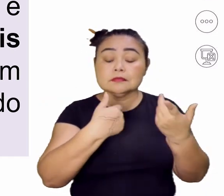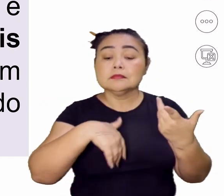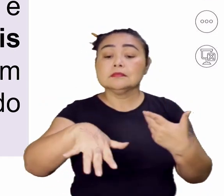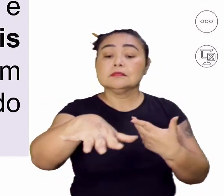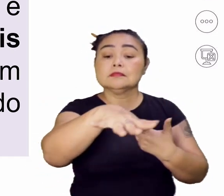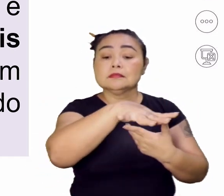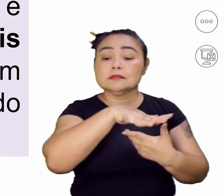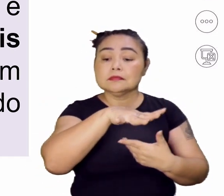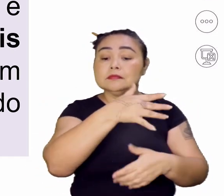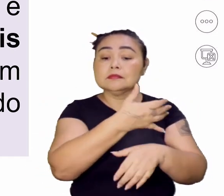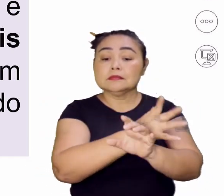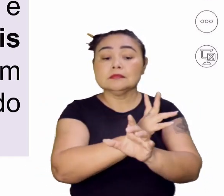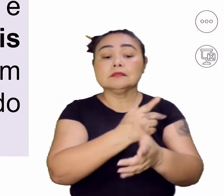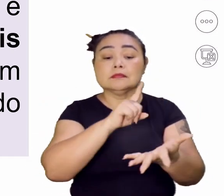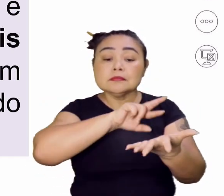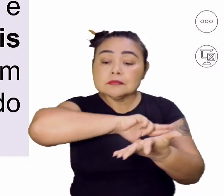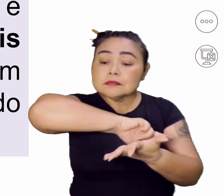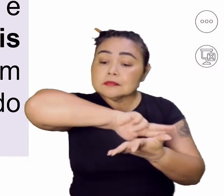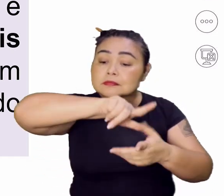vieram às drogas do Sertão,